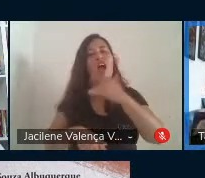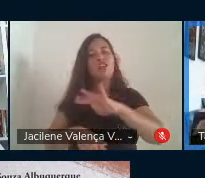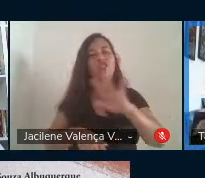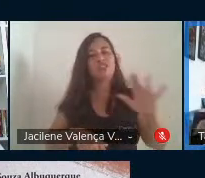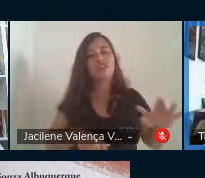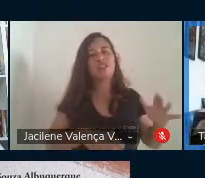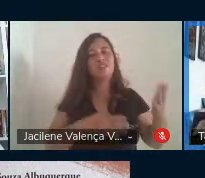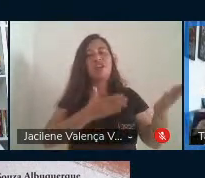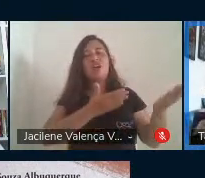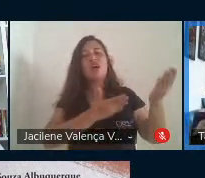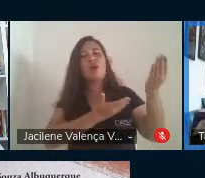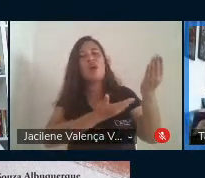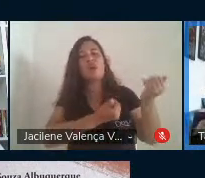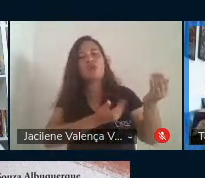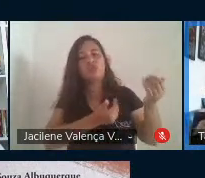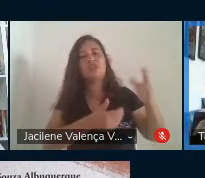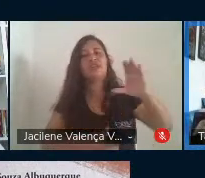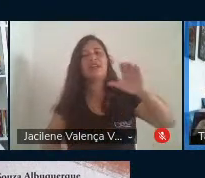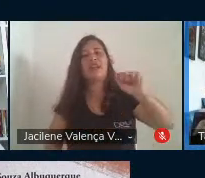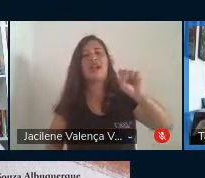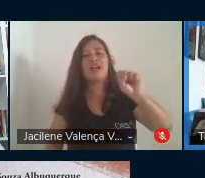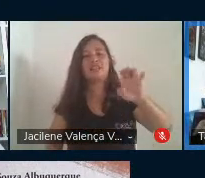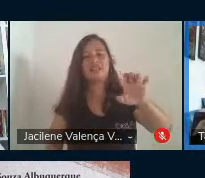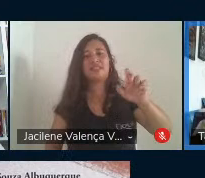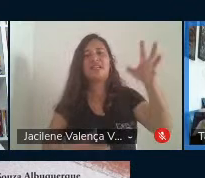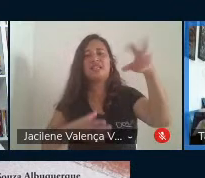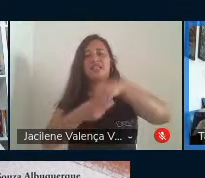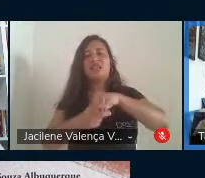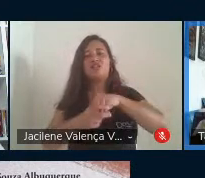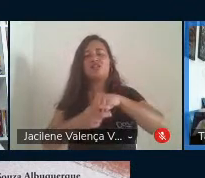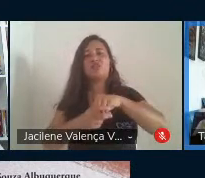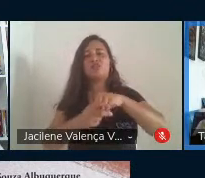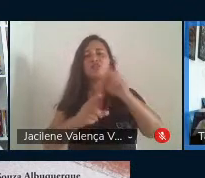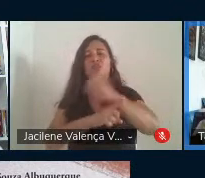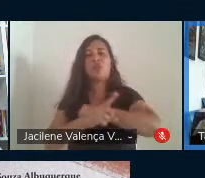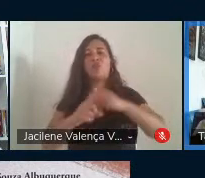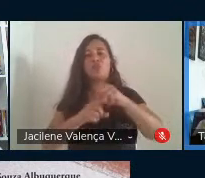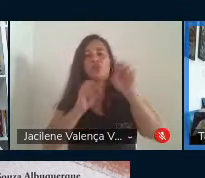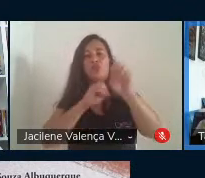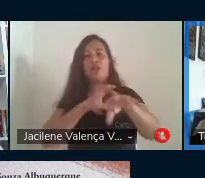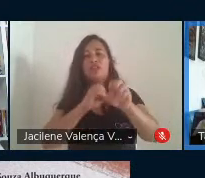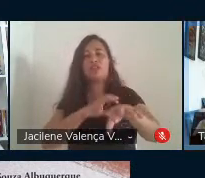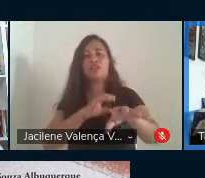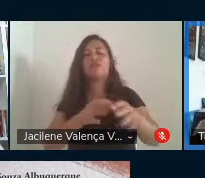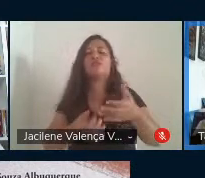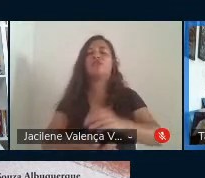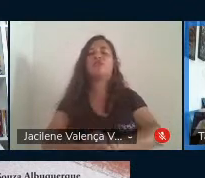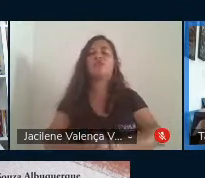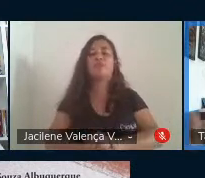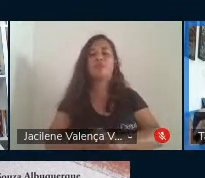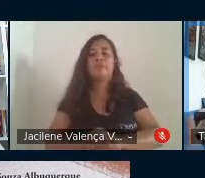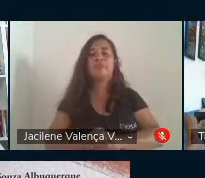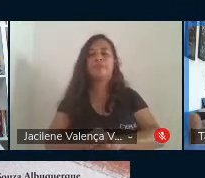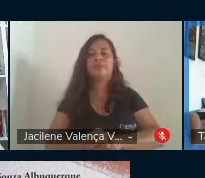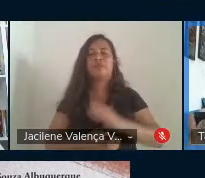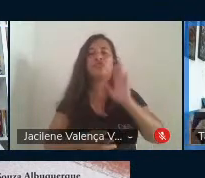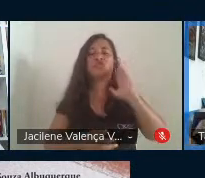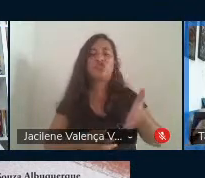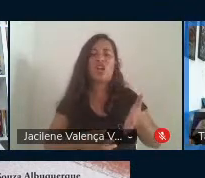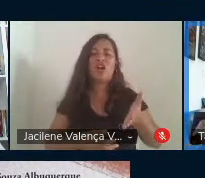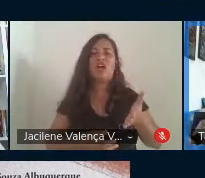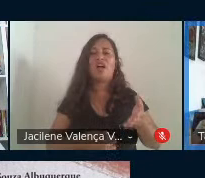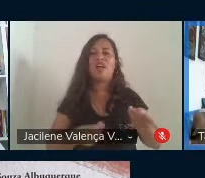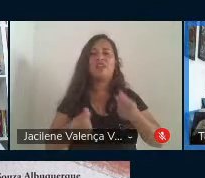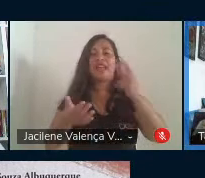adolescentes do CASI, centro socioeducativo, que já estão